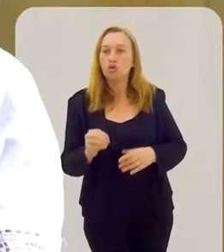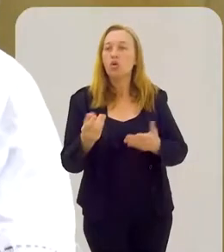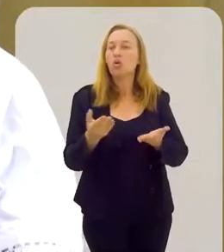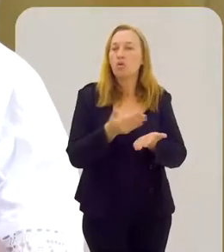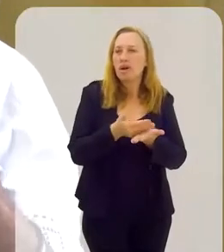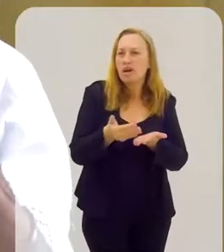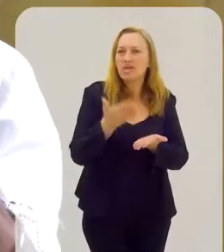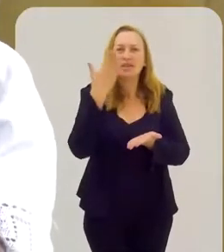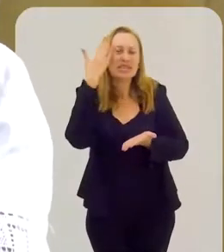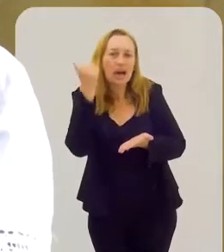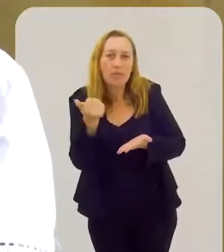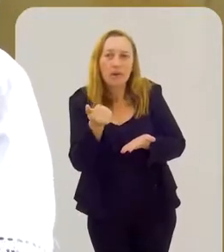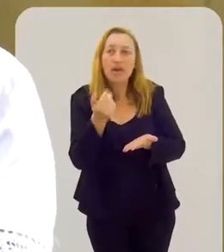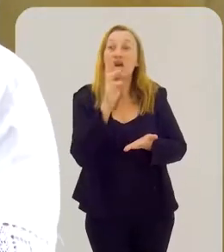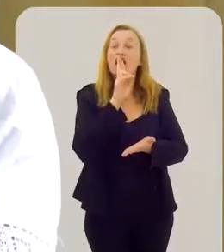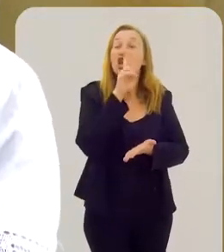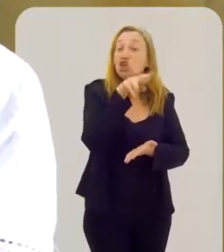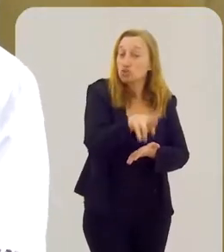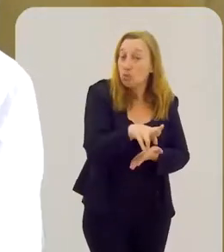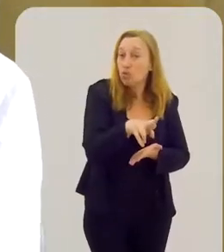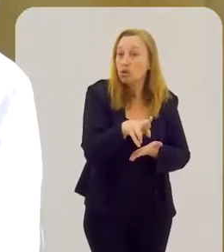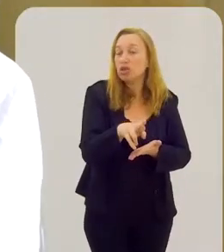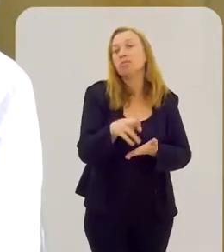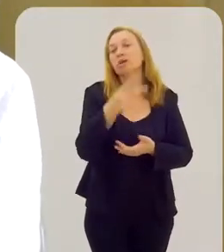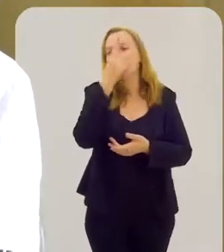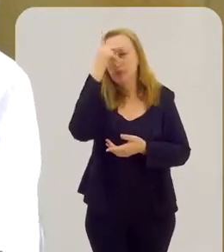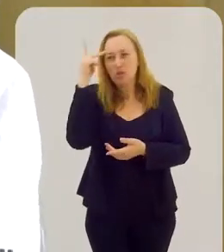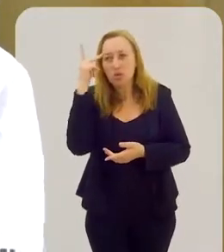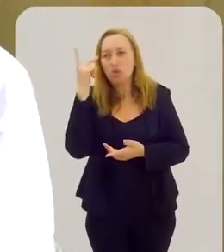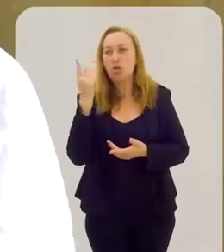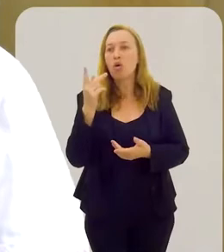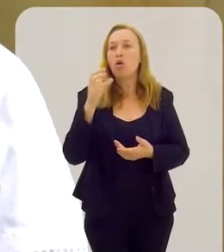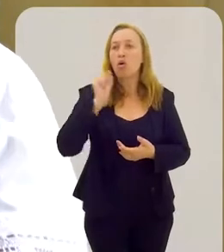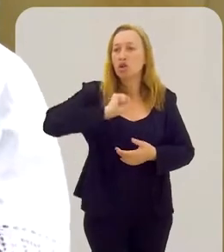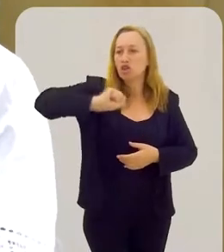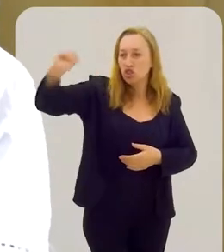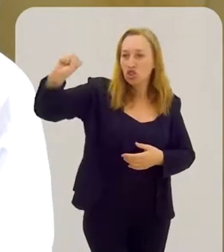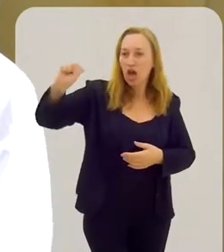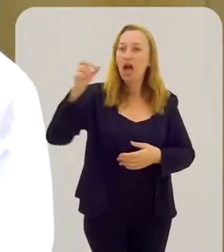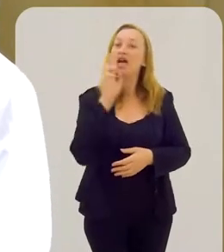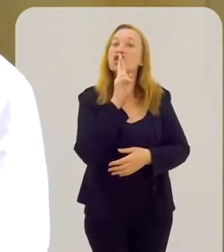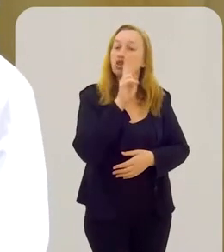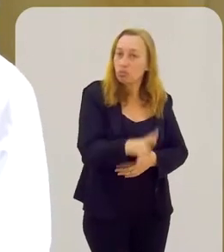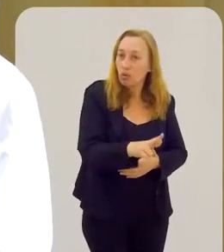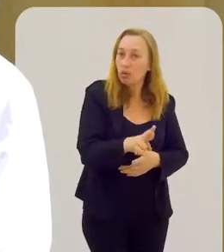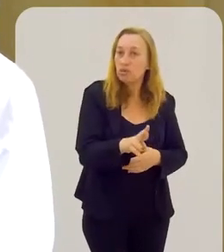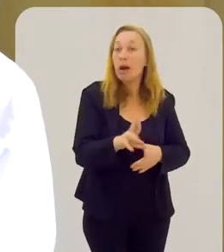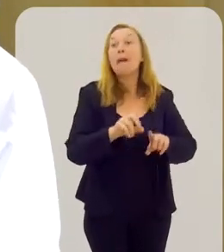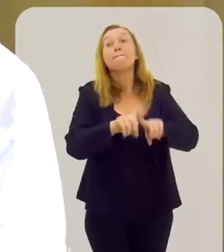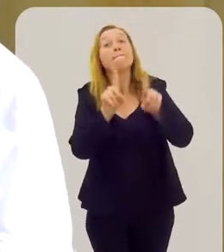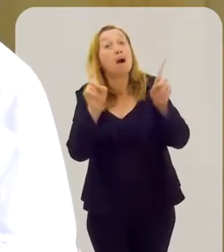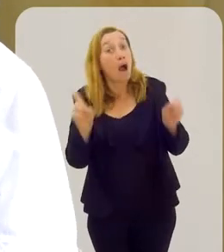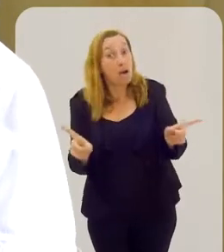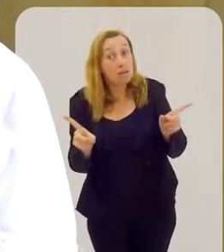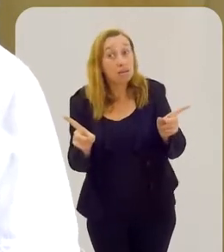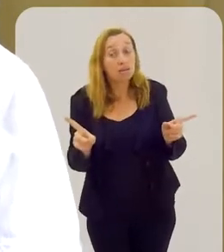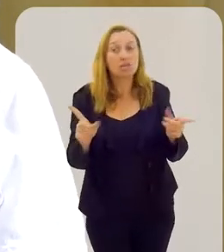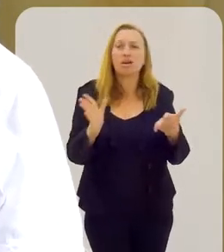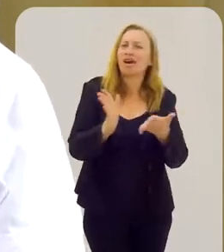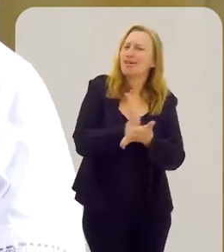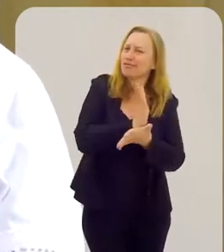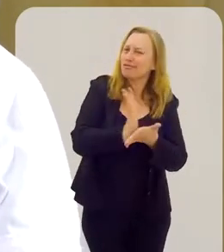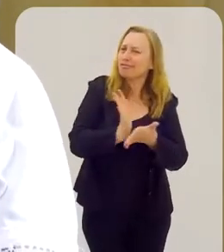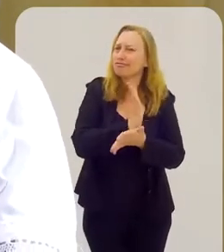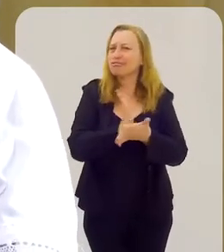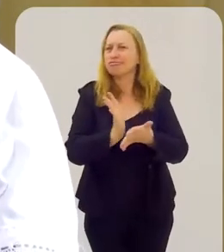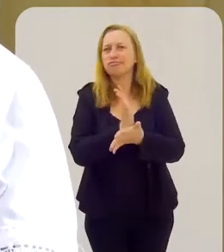saber quem é que responde pela cabeça daquela pessoa, né, com a orixá que responde por aquela pessoa. Mas,